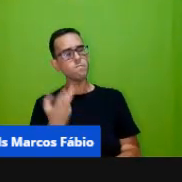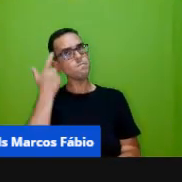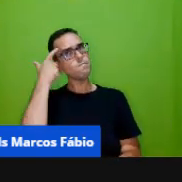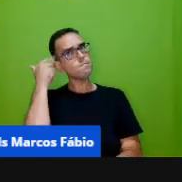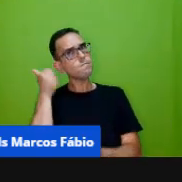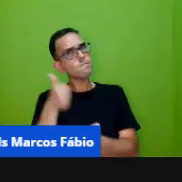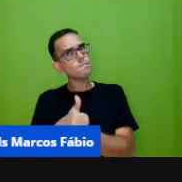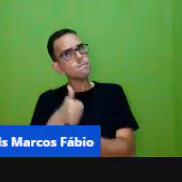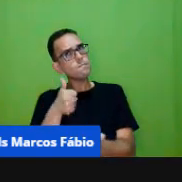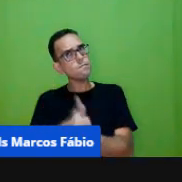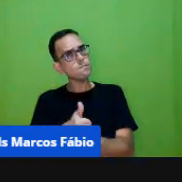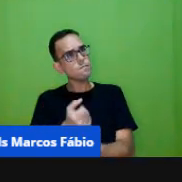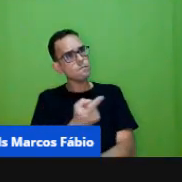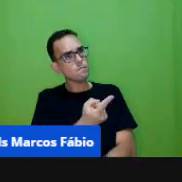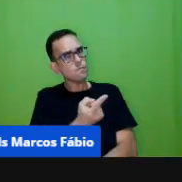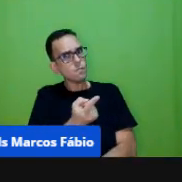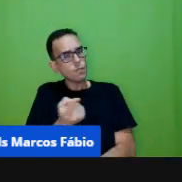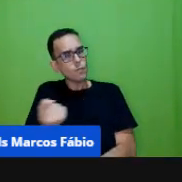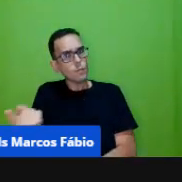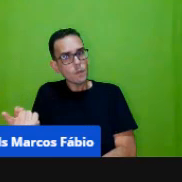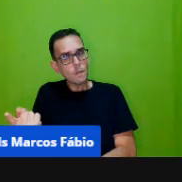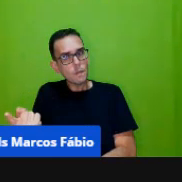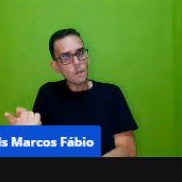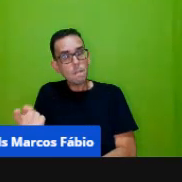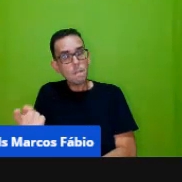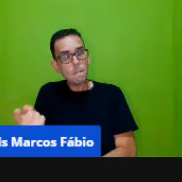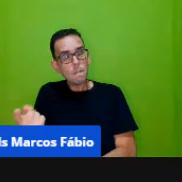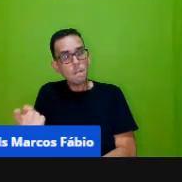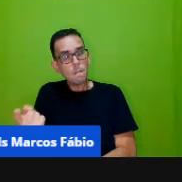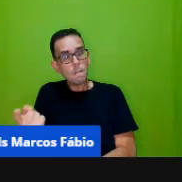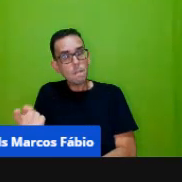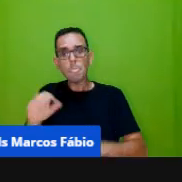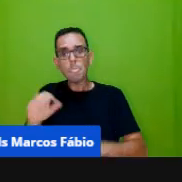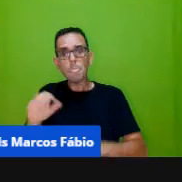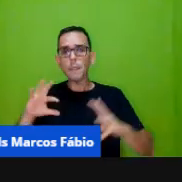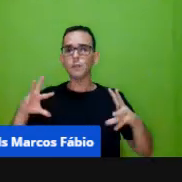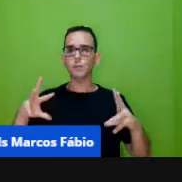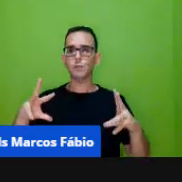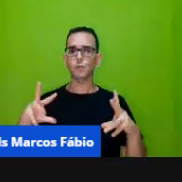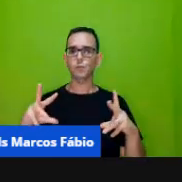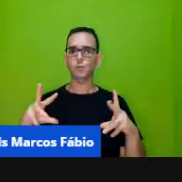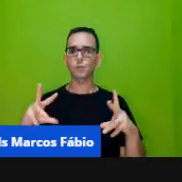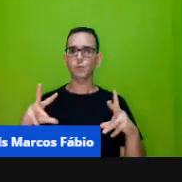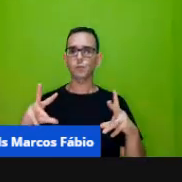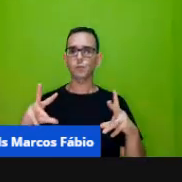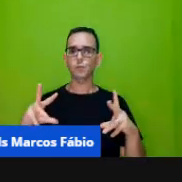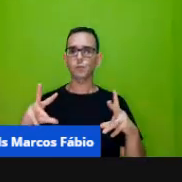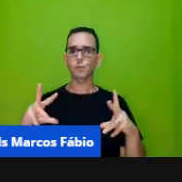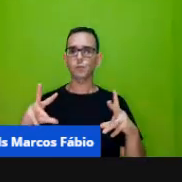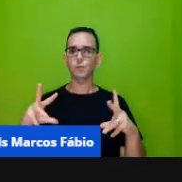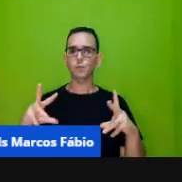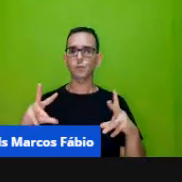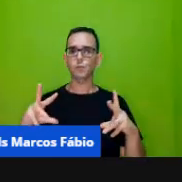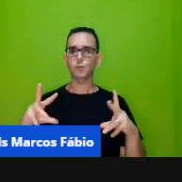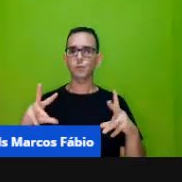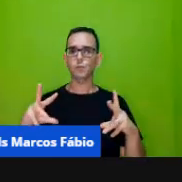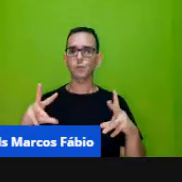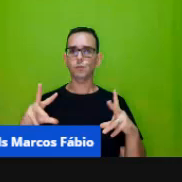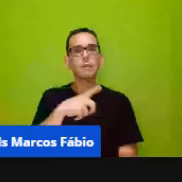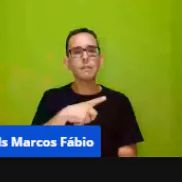nela, né, e todas essas propostas precisam vir sempre com uma ação